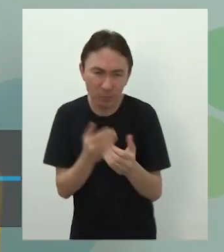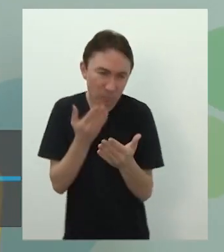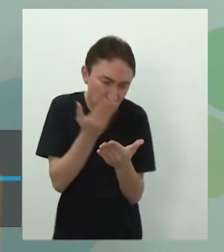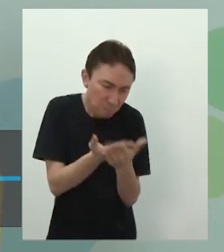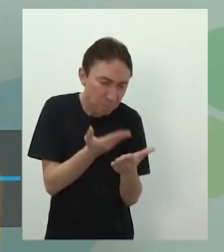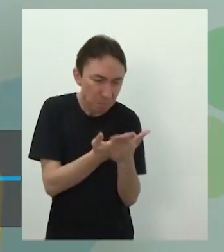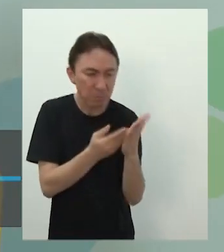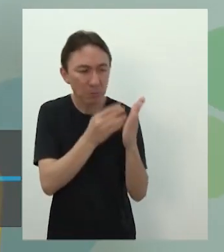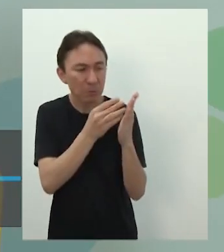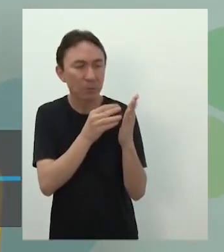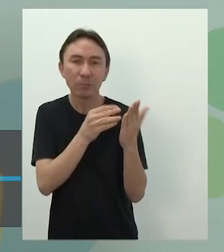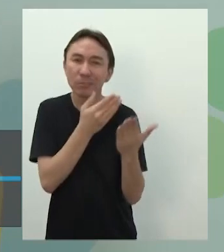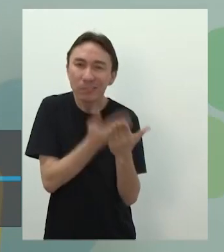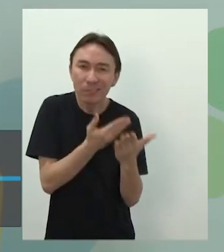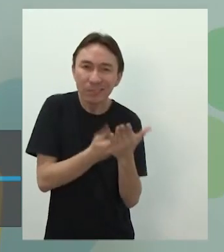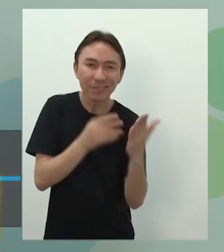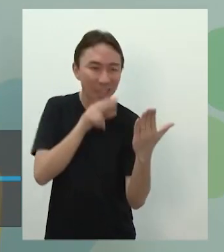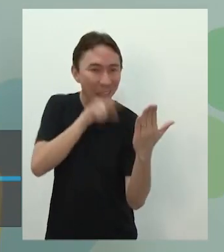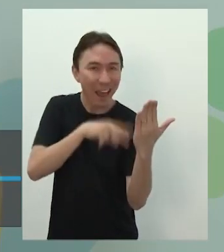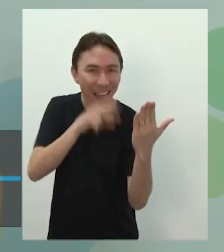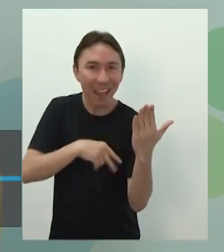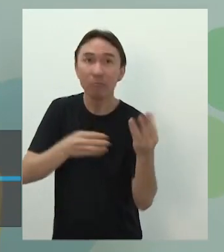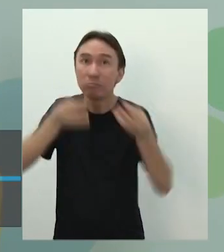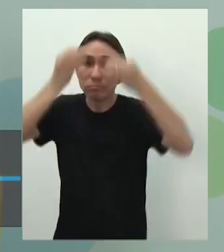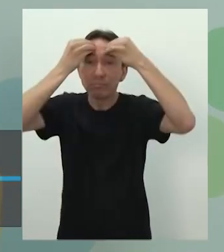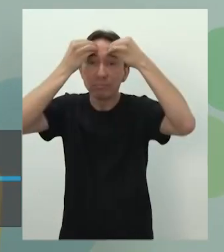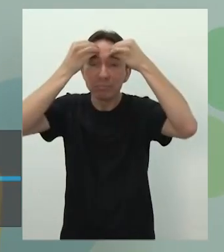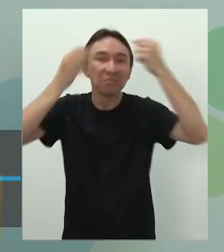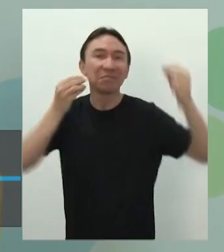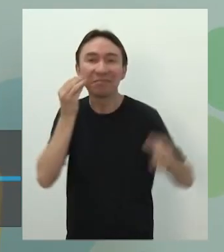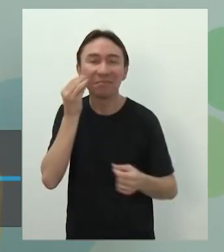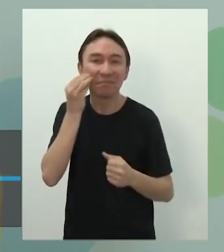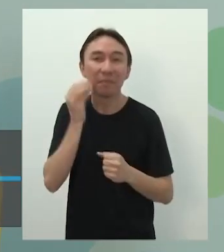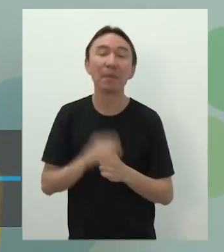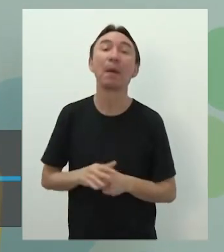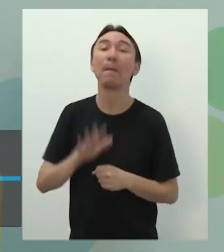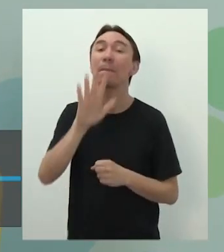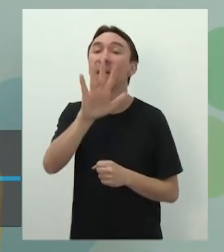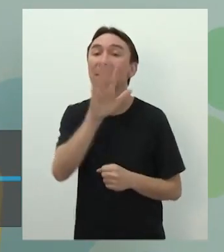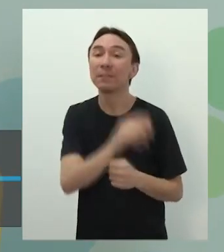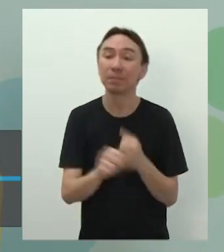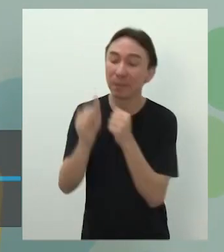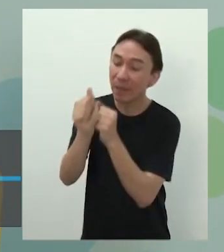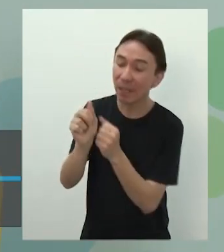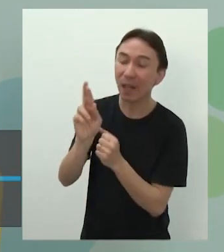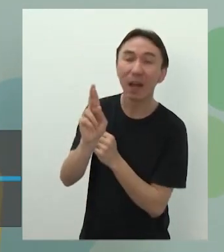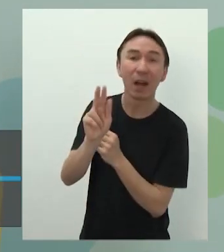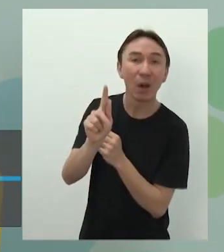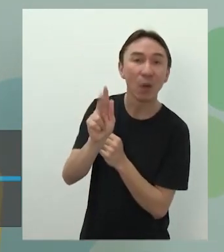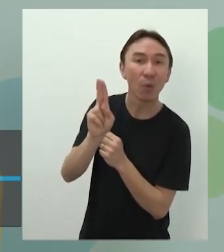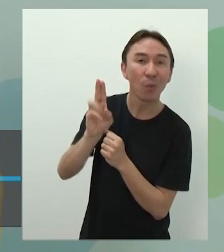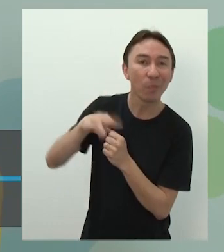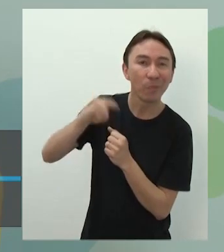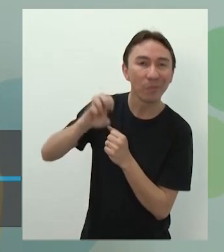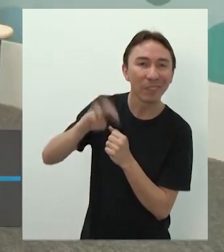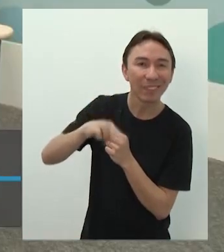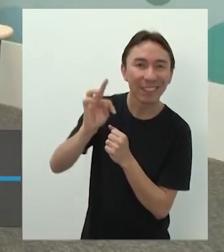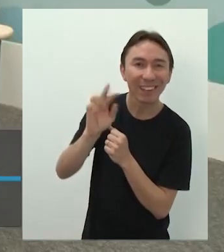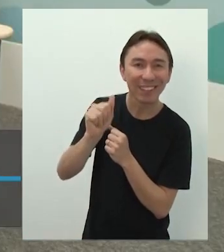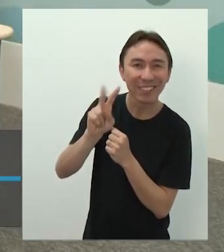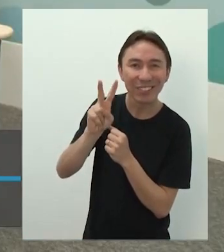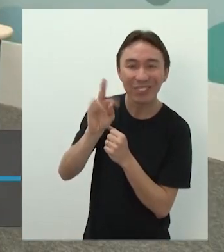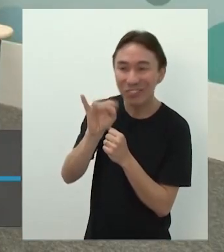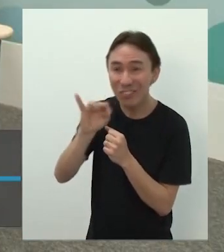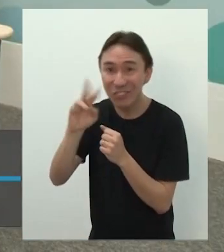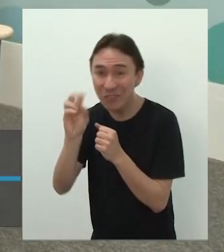direitinho. Já o argumentativo, geralmente, a gente tem muito nas humanas também, não é? Pontos de